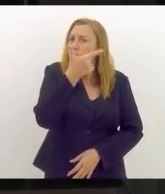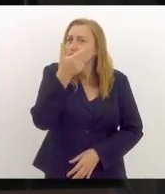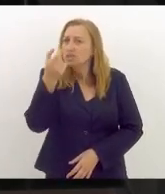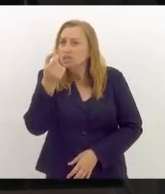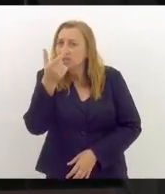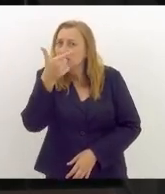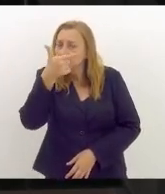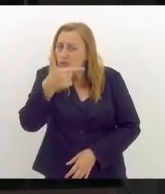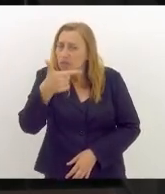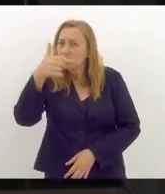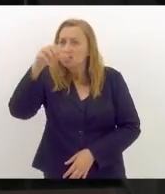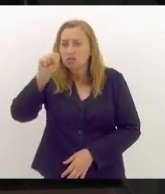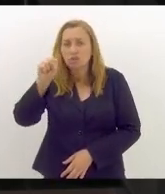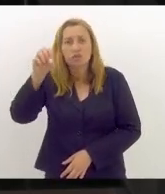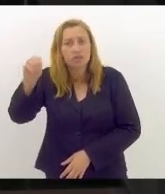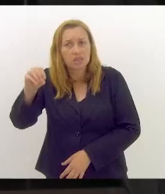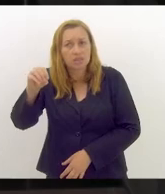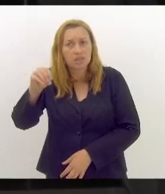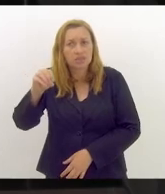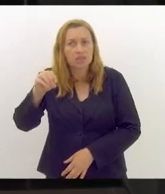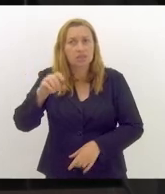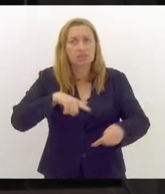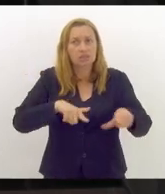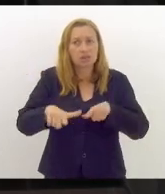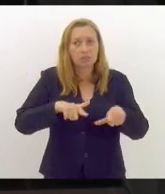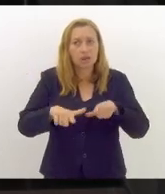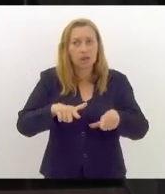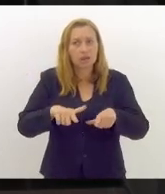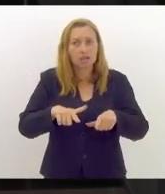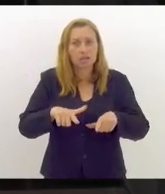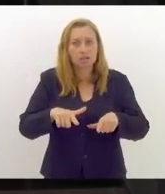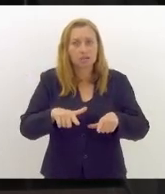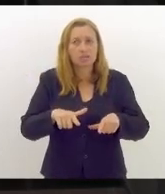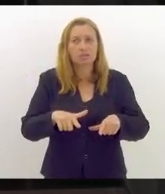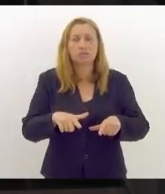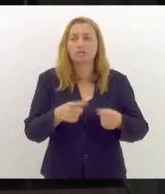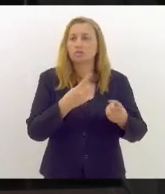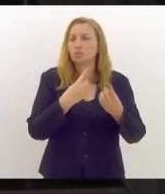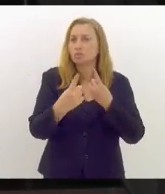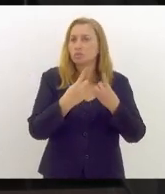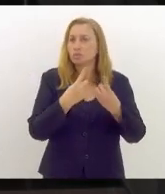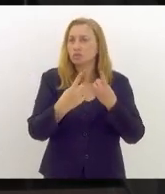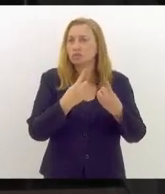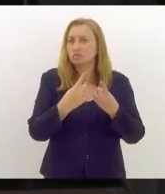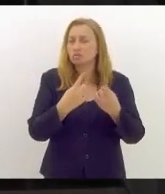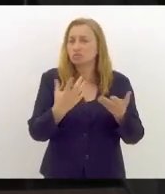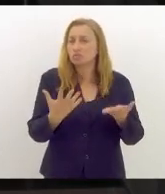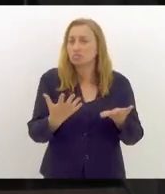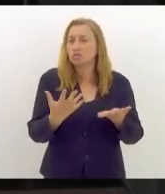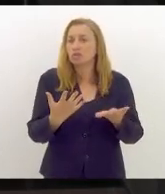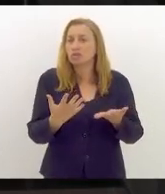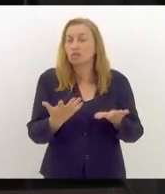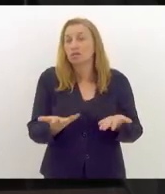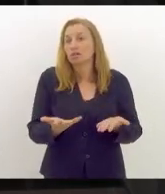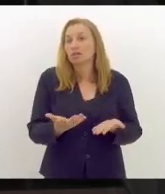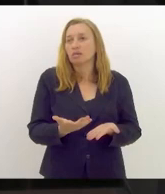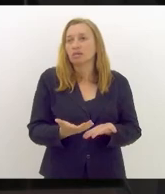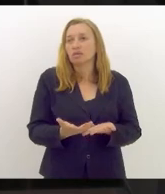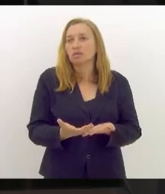ações em rodovias federais à guisa de estar